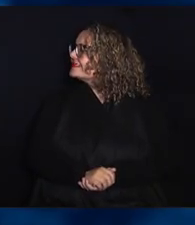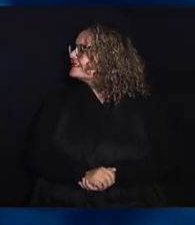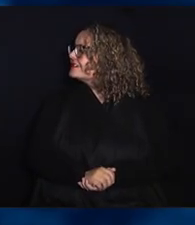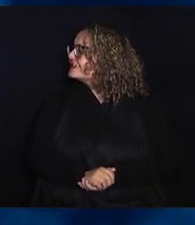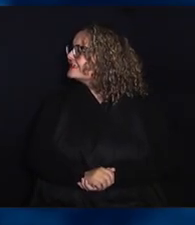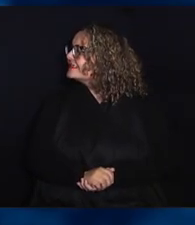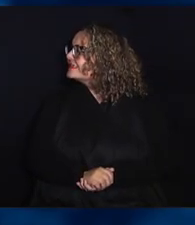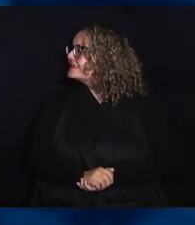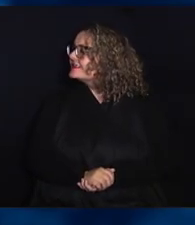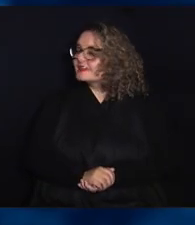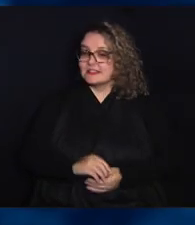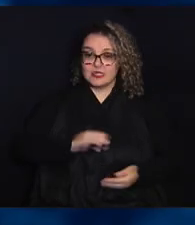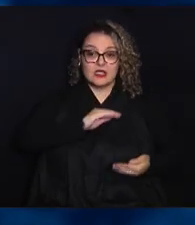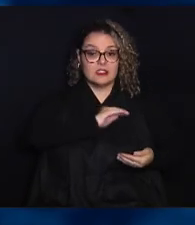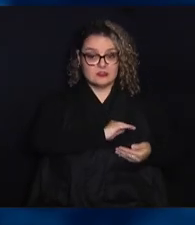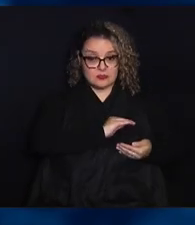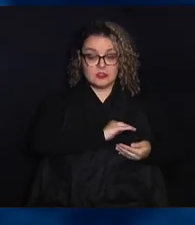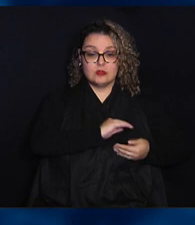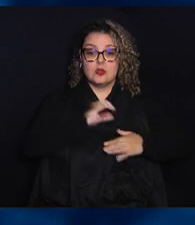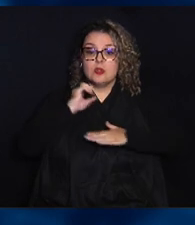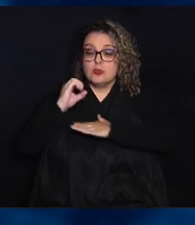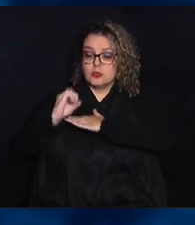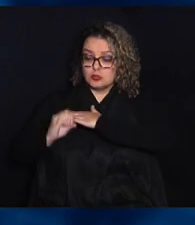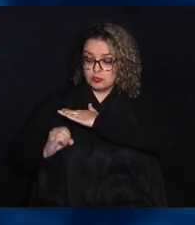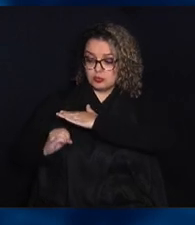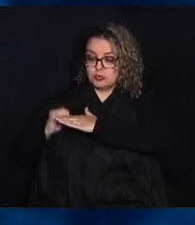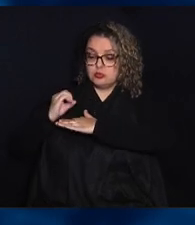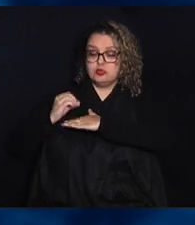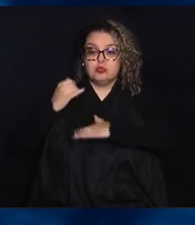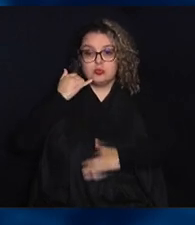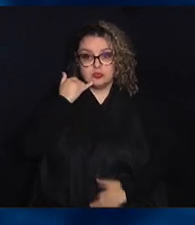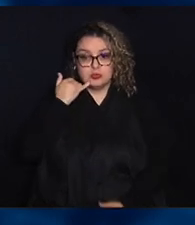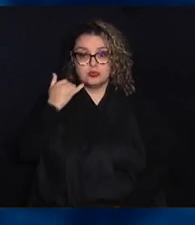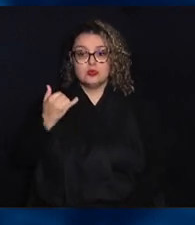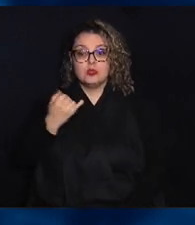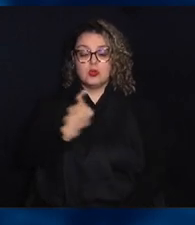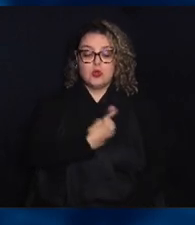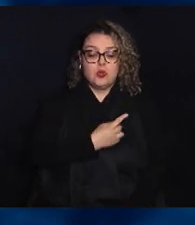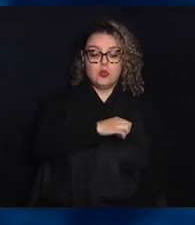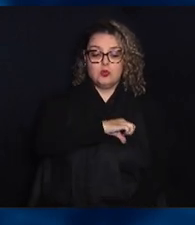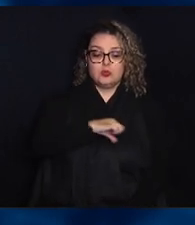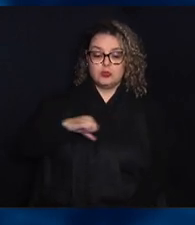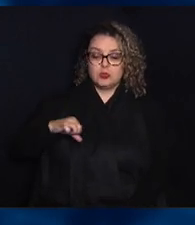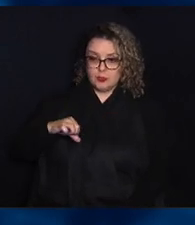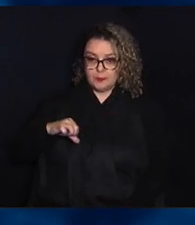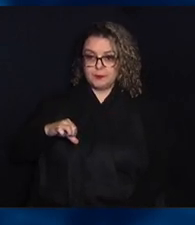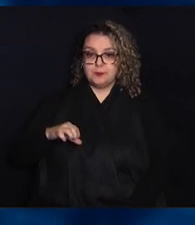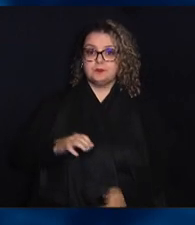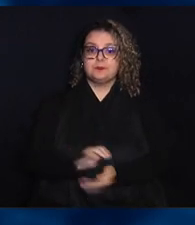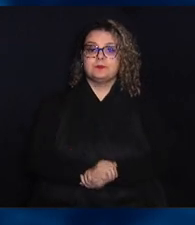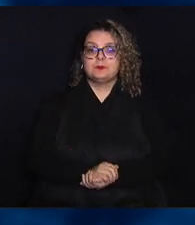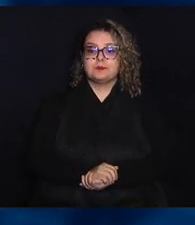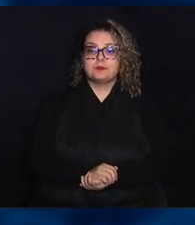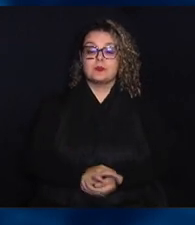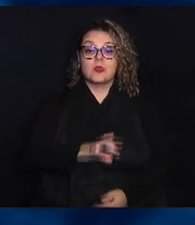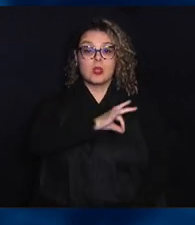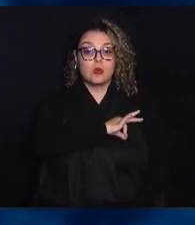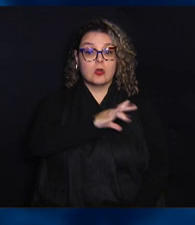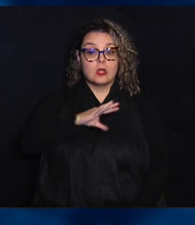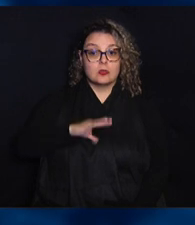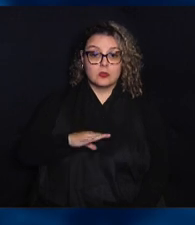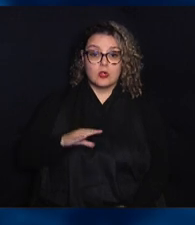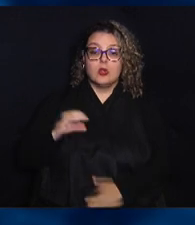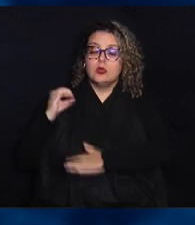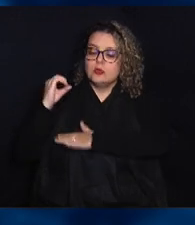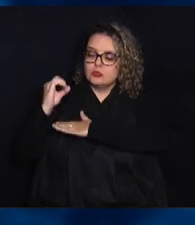A Defesa Civil tem atendimento 24 horas, com chamadas pelo telefone 199. A Guarda Municipal